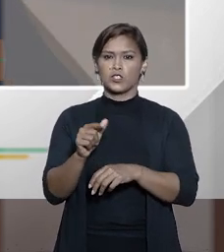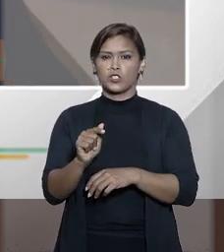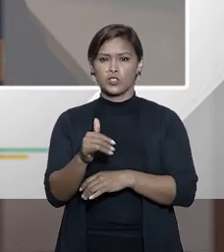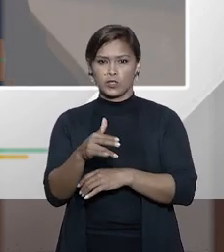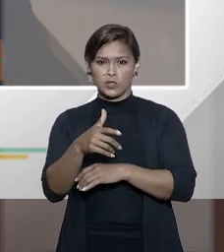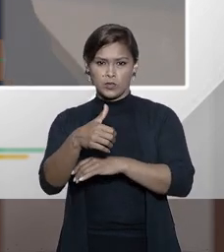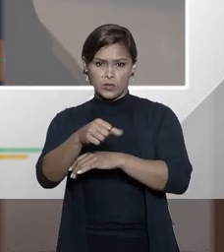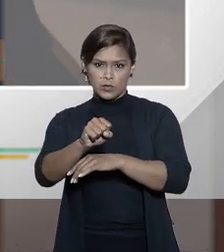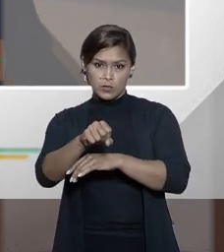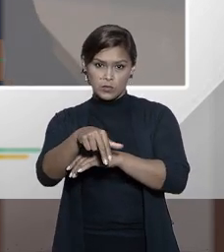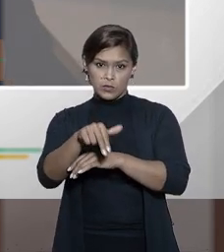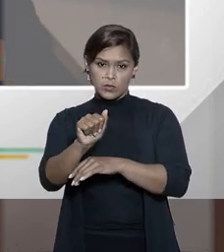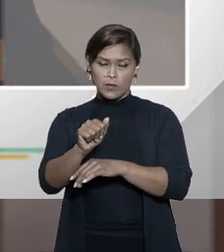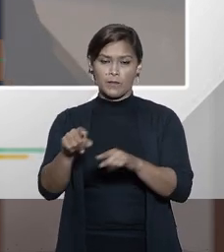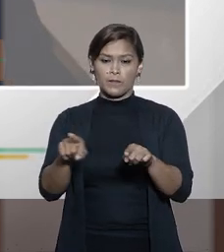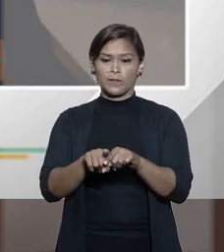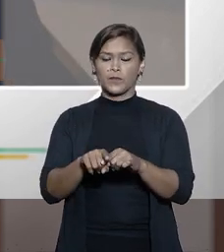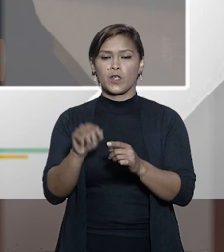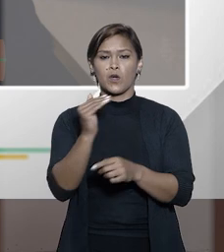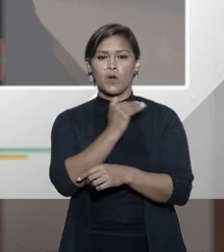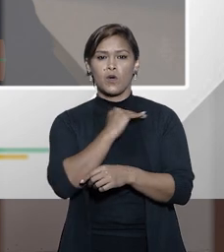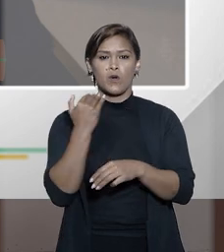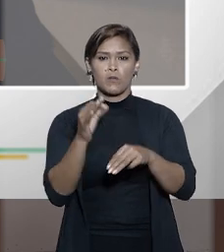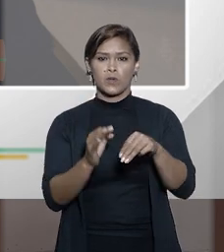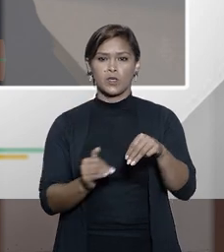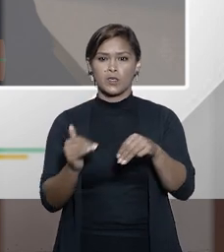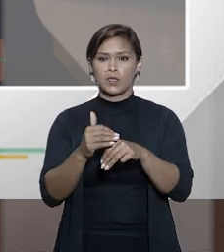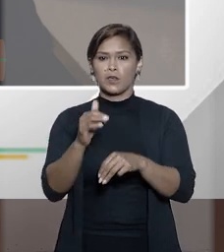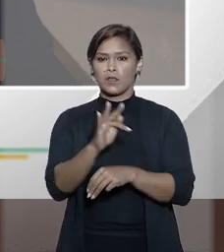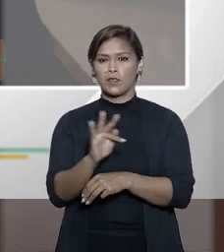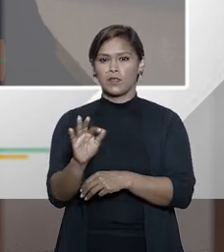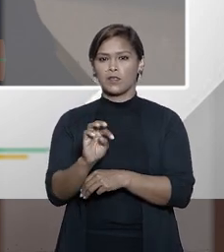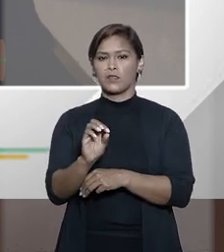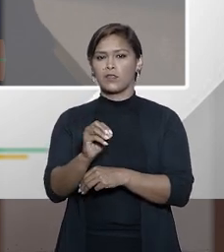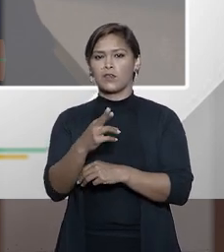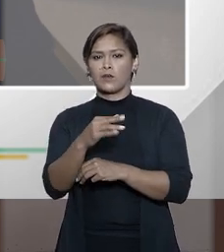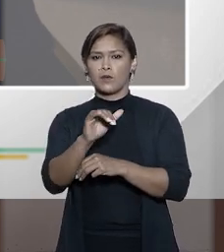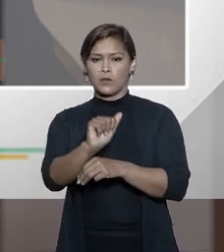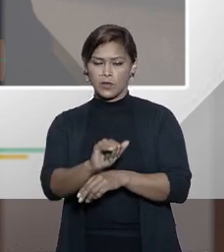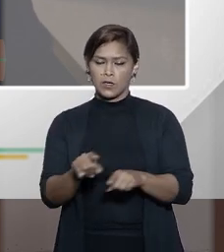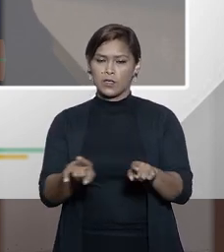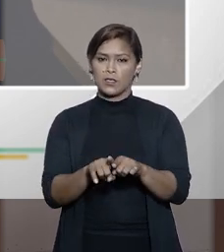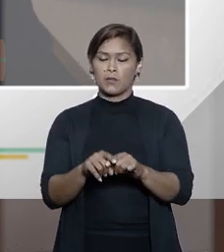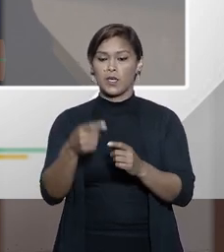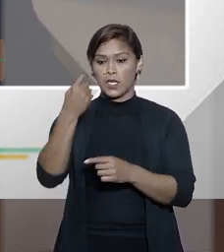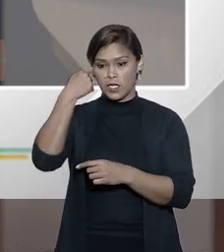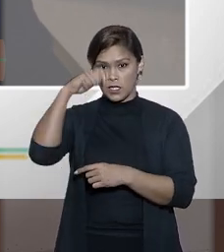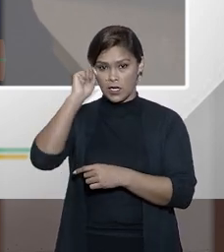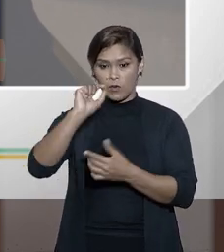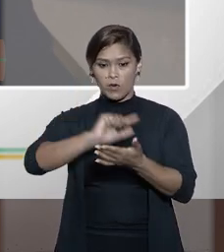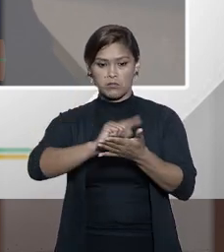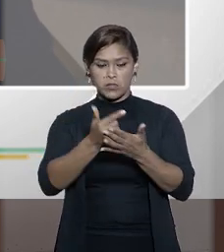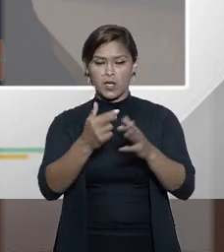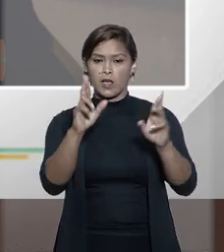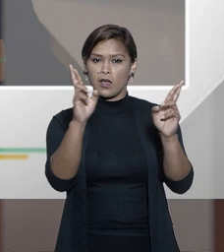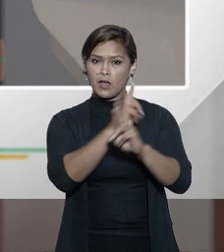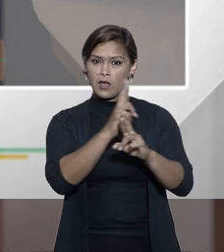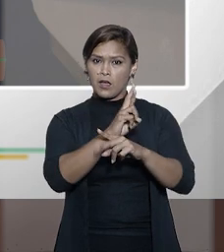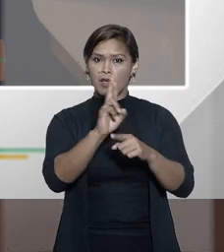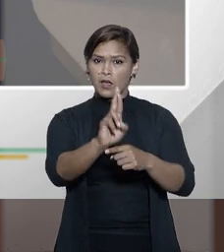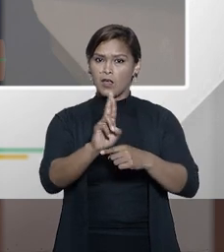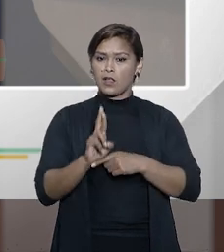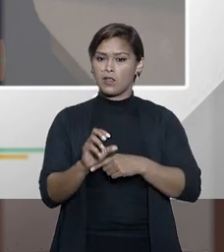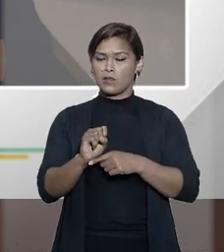Dippe, como o falecido ministro Teori Zavascki, que é o autor, como relator aí no